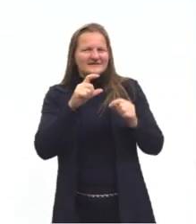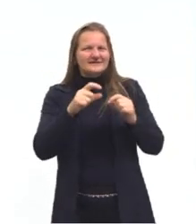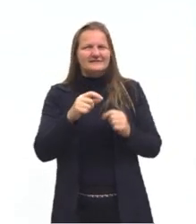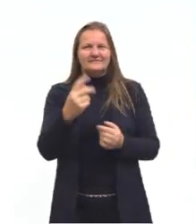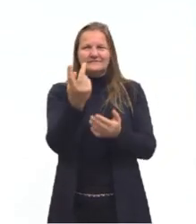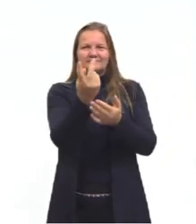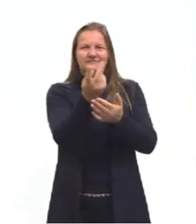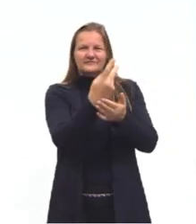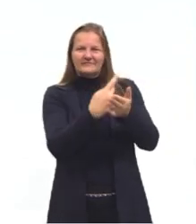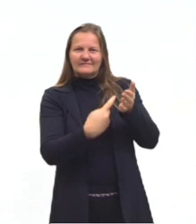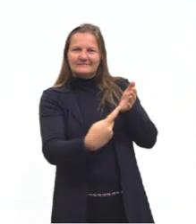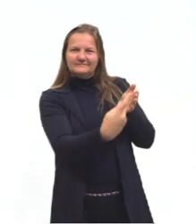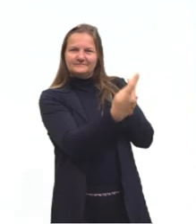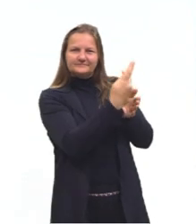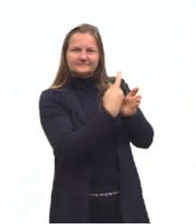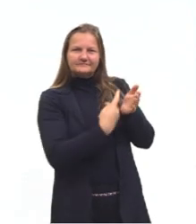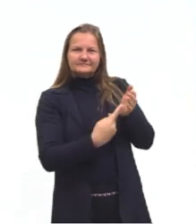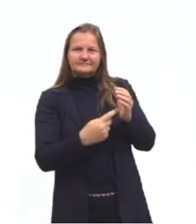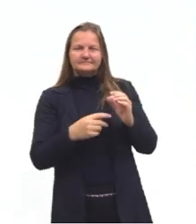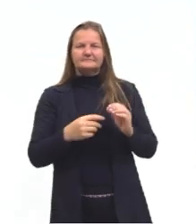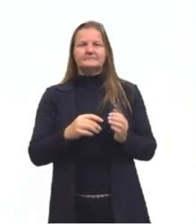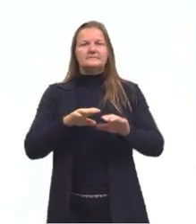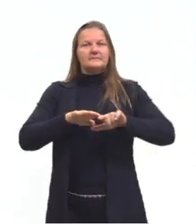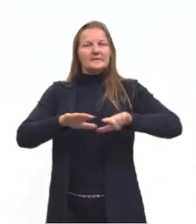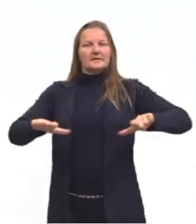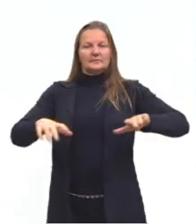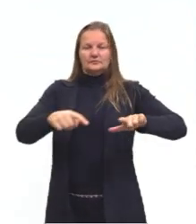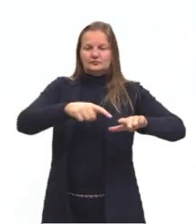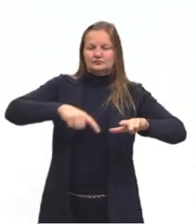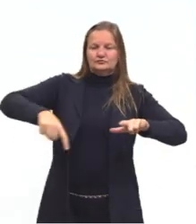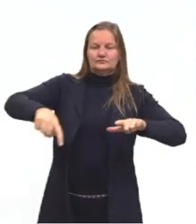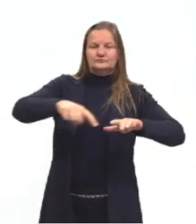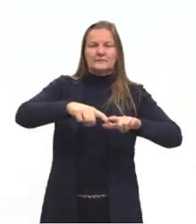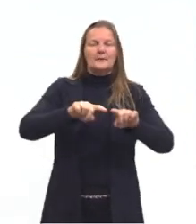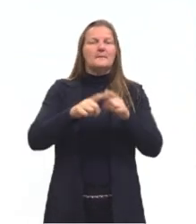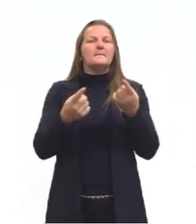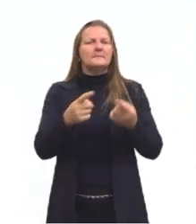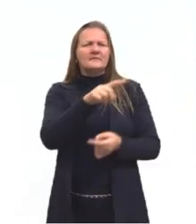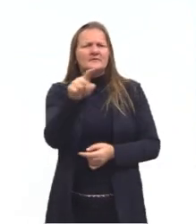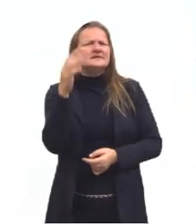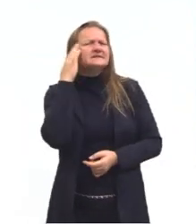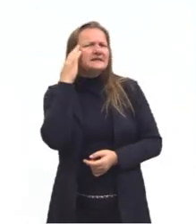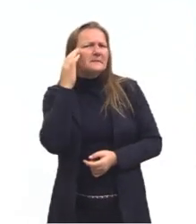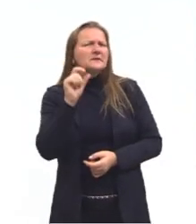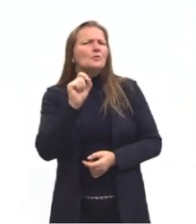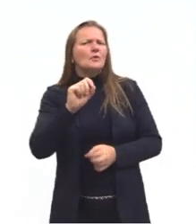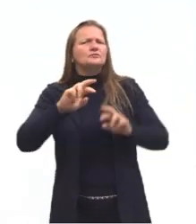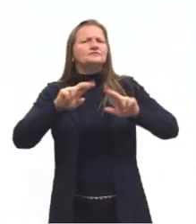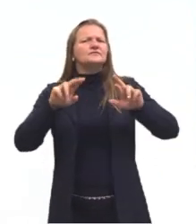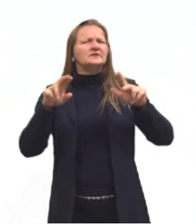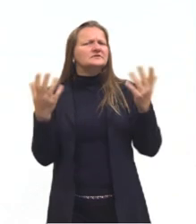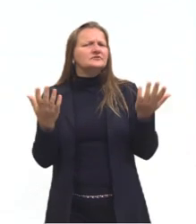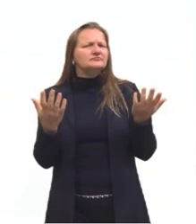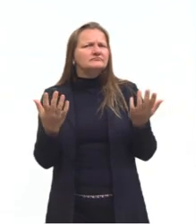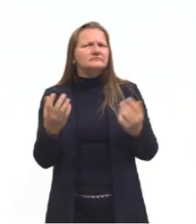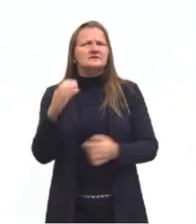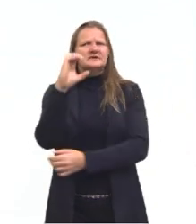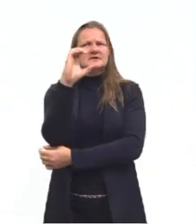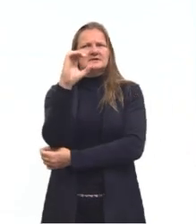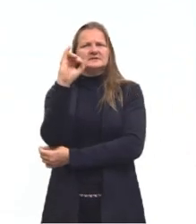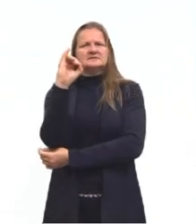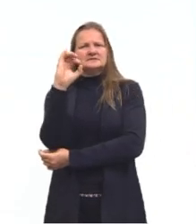figuras aí, elas são figuras planas, mas vocês sabem se existe alguma diferença